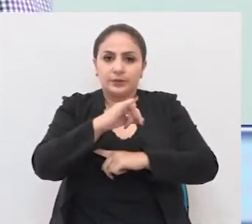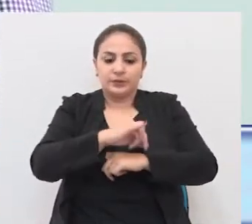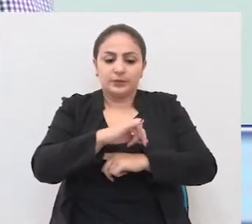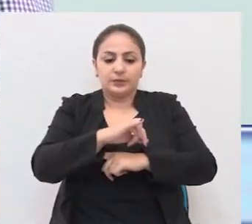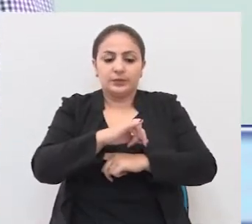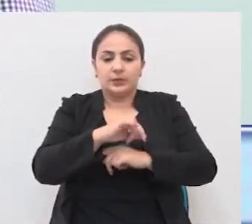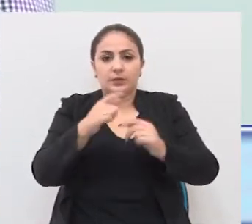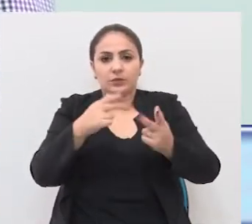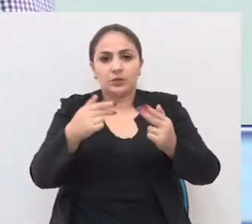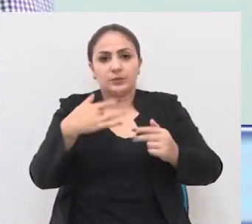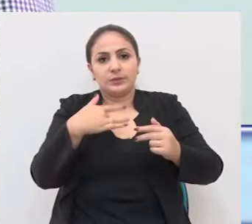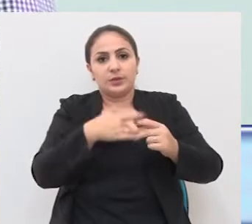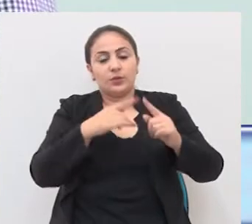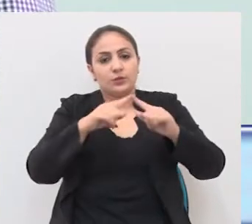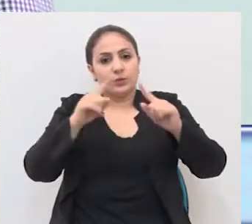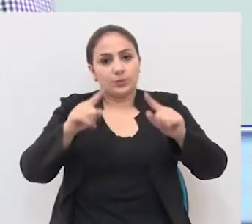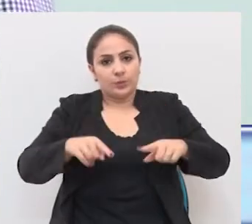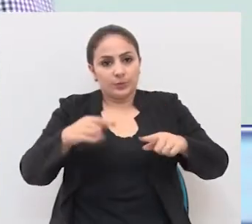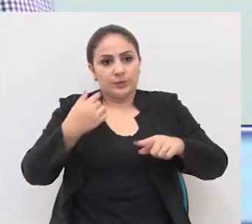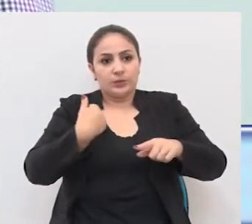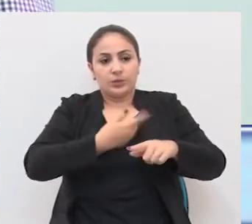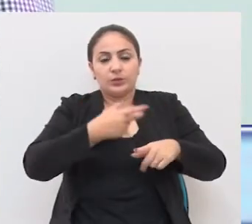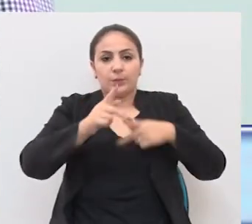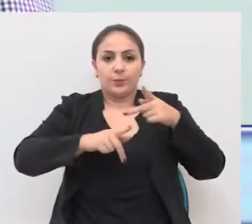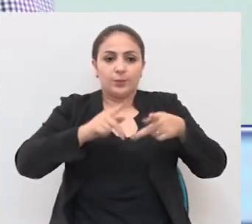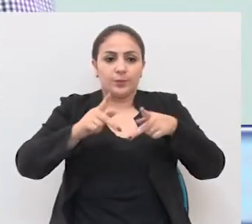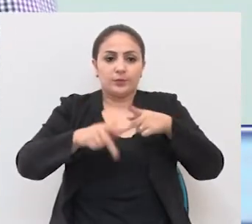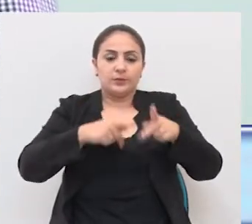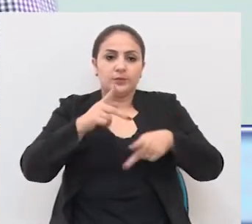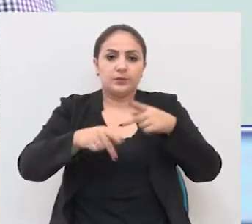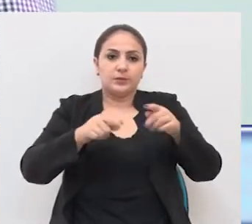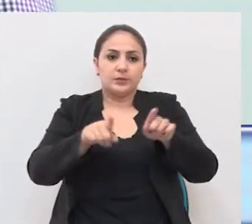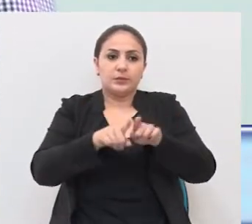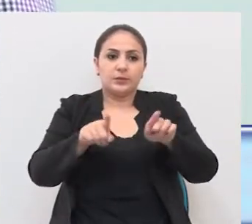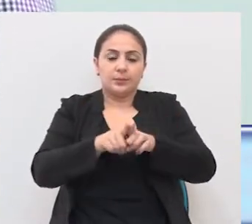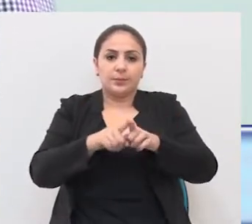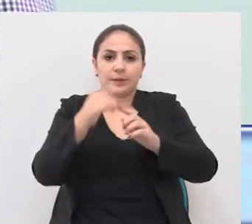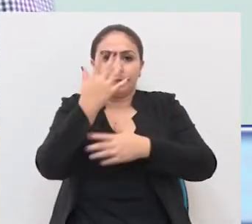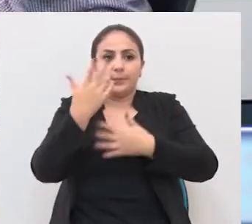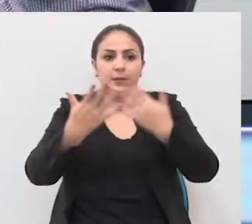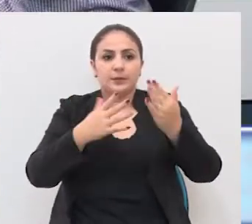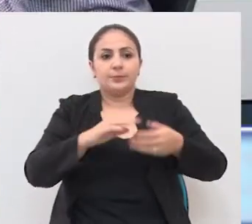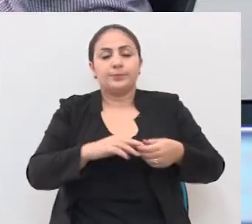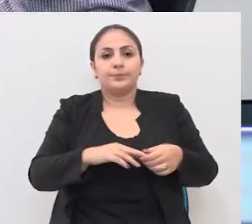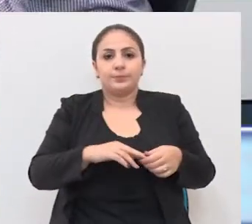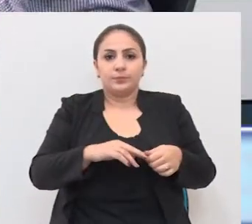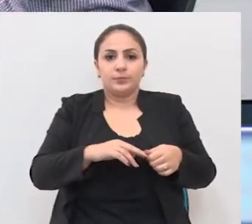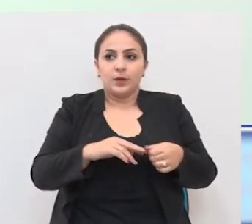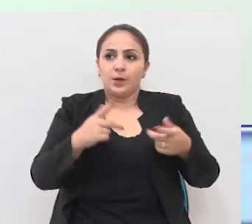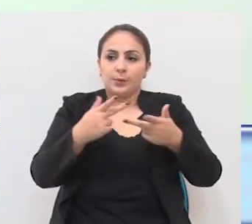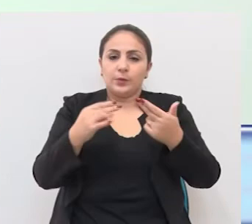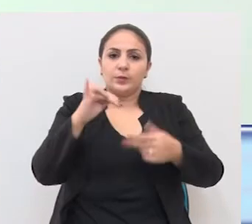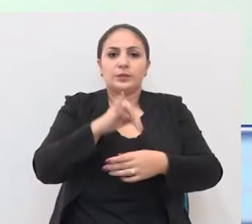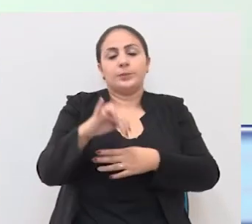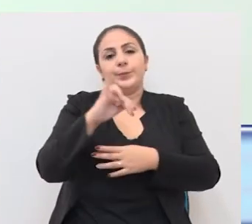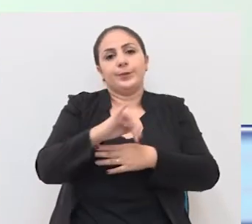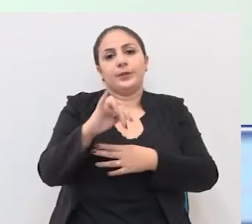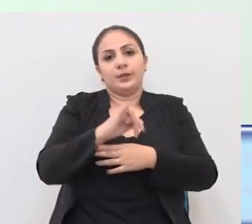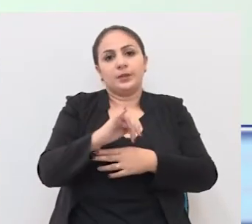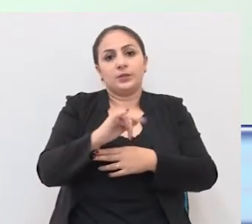saneamento para a saúde pública da nossa população, como também da saúde ambiental. É uma pauta muito importante